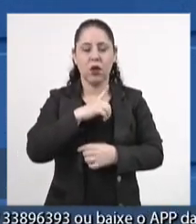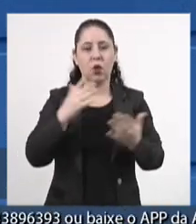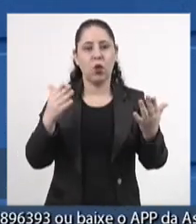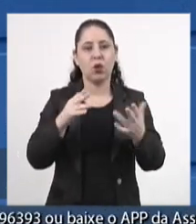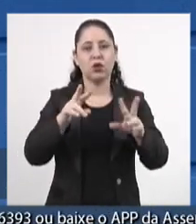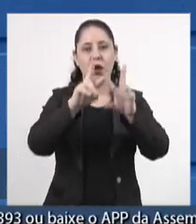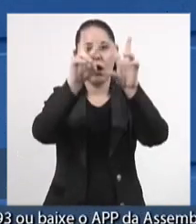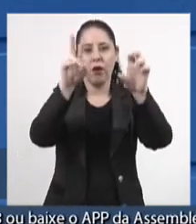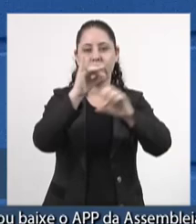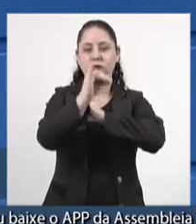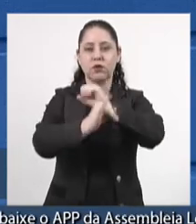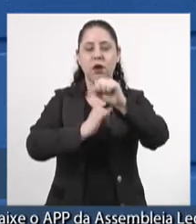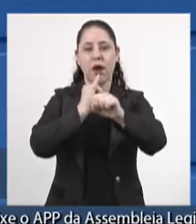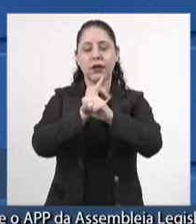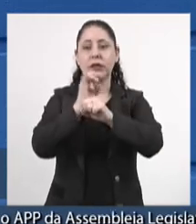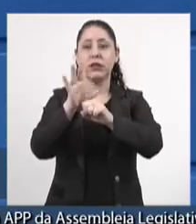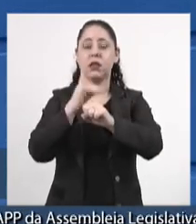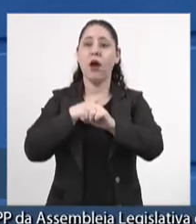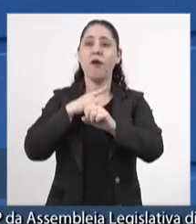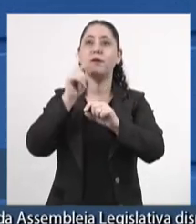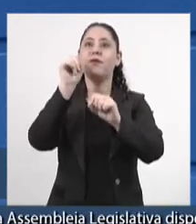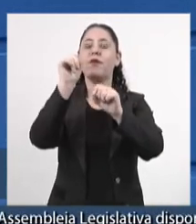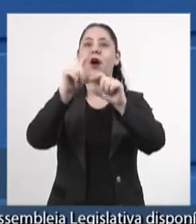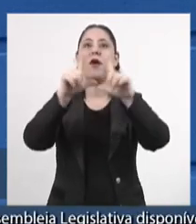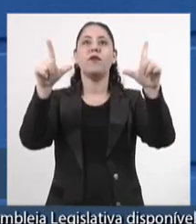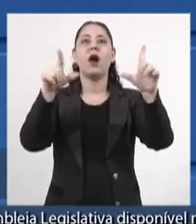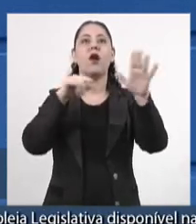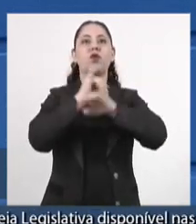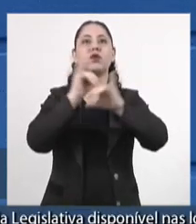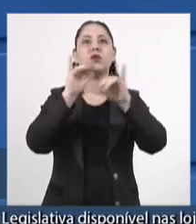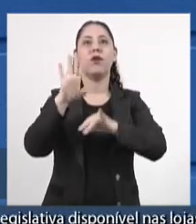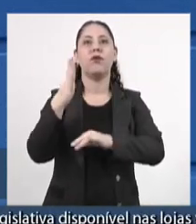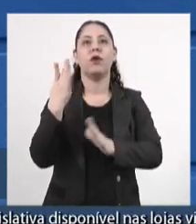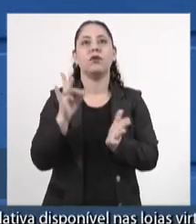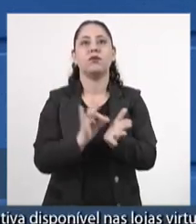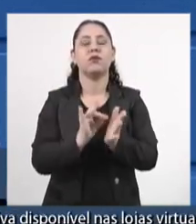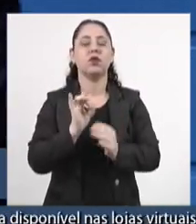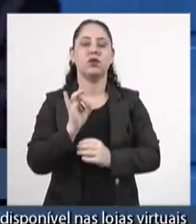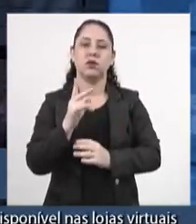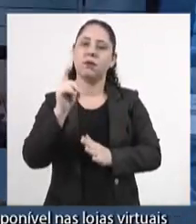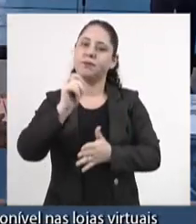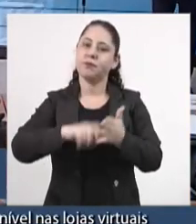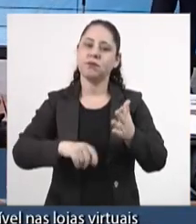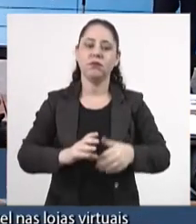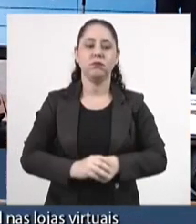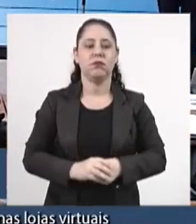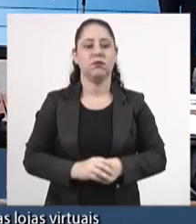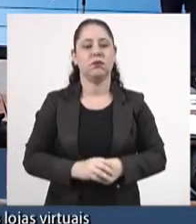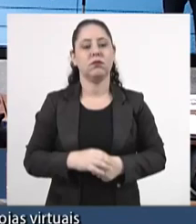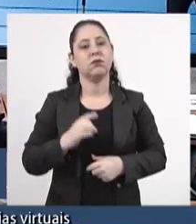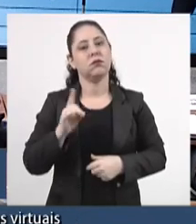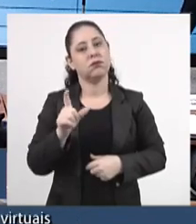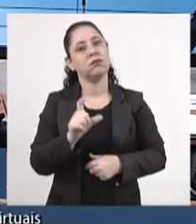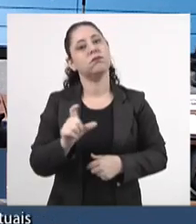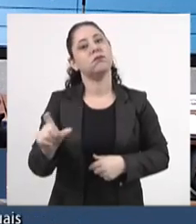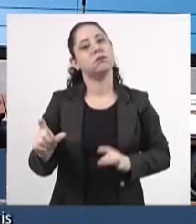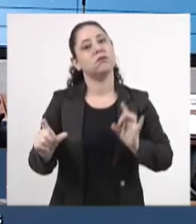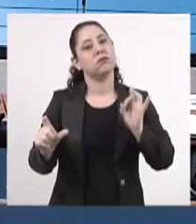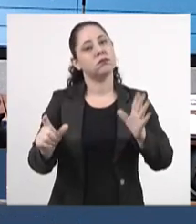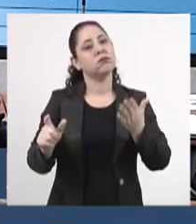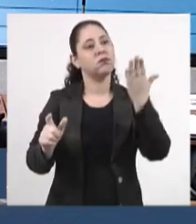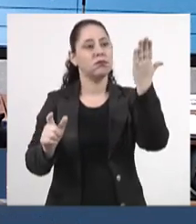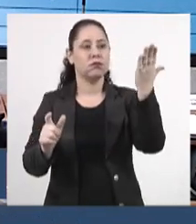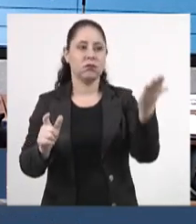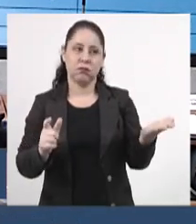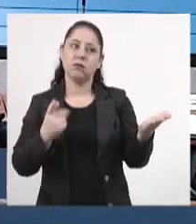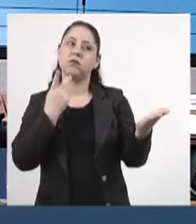para averiguar se uma notícia é falsa ou é verdadeira. Excelência, só para registrar, eu somente abri a palavra, porque